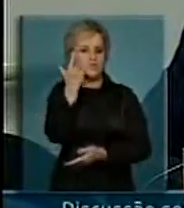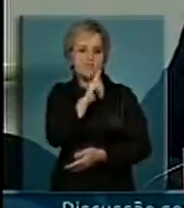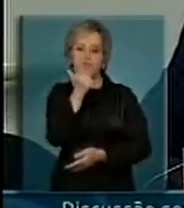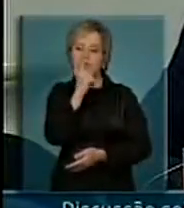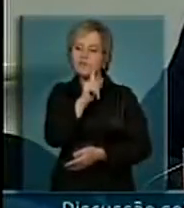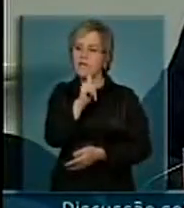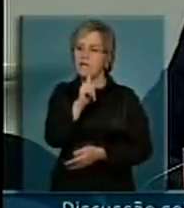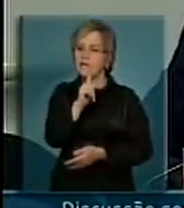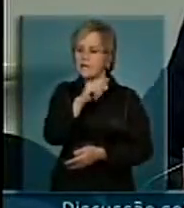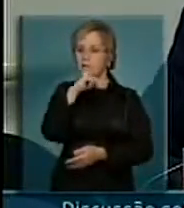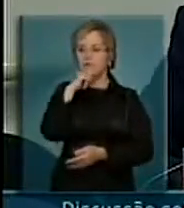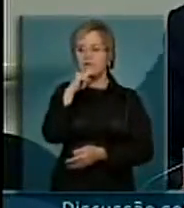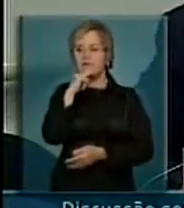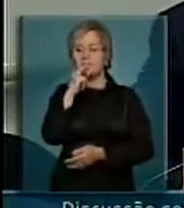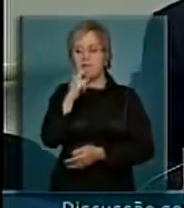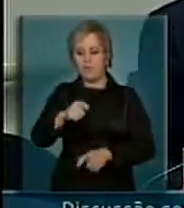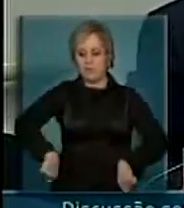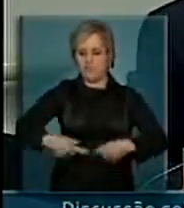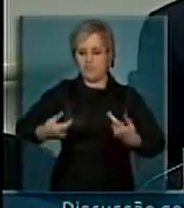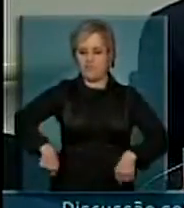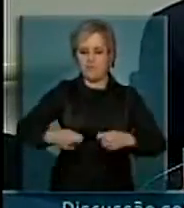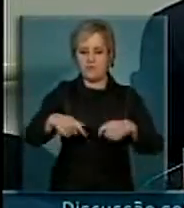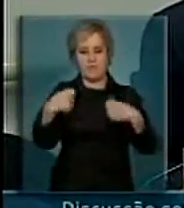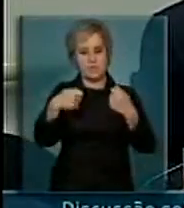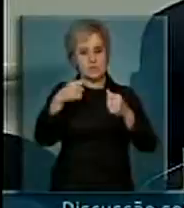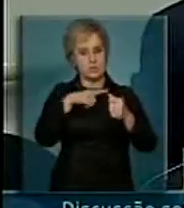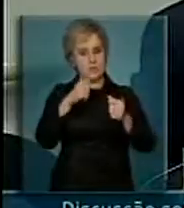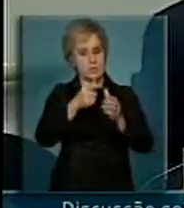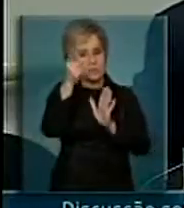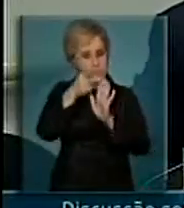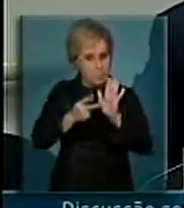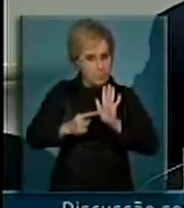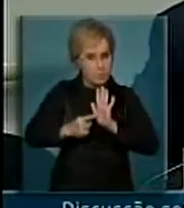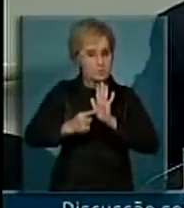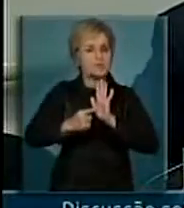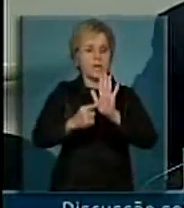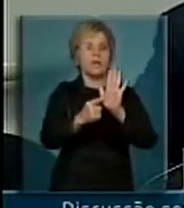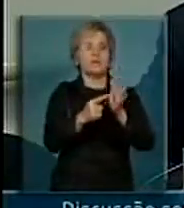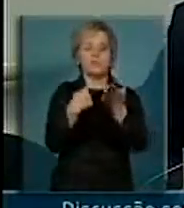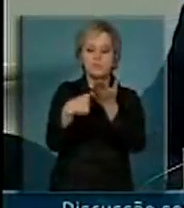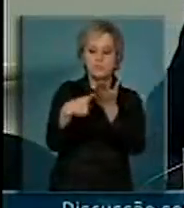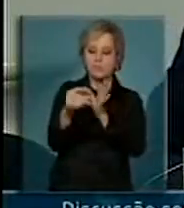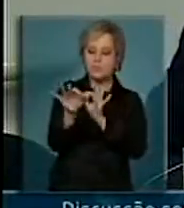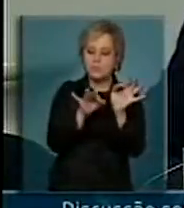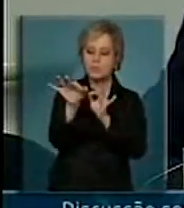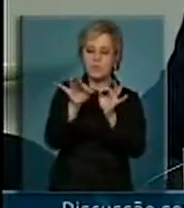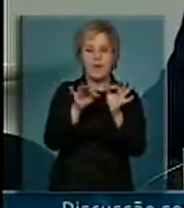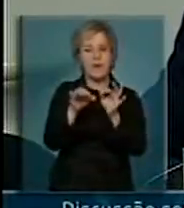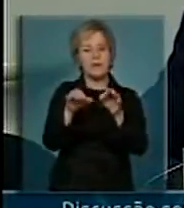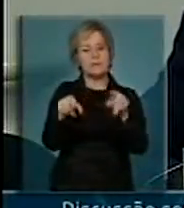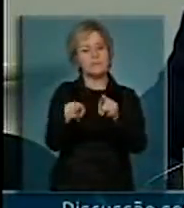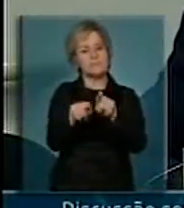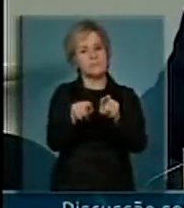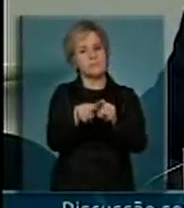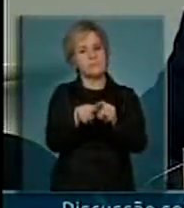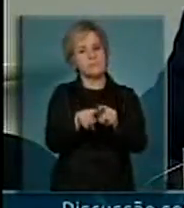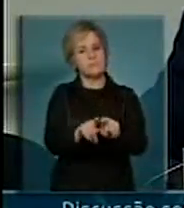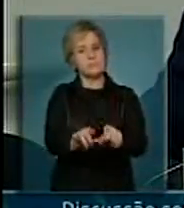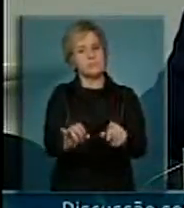consiga gastar isso. Acho que nós precisamos montar projetos e programar e fazer um